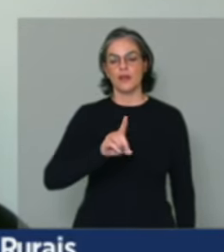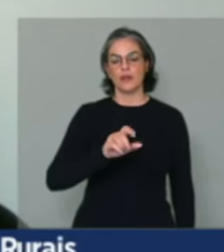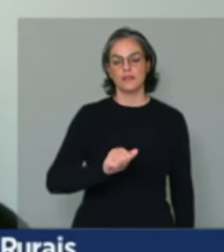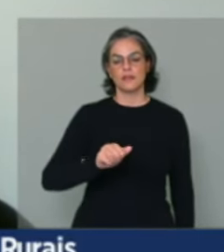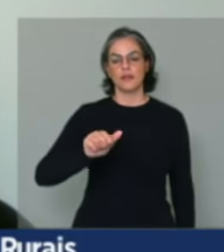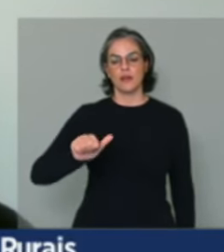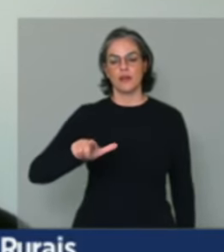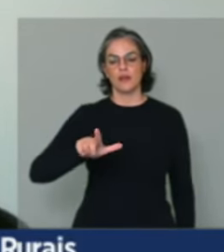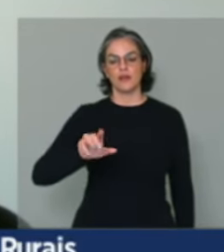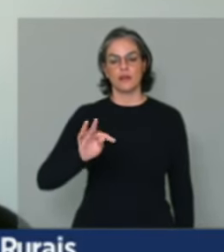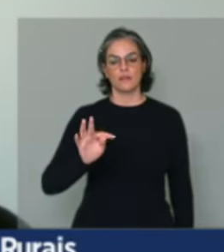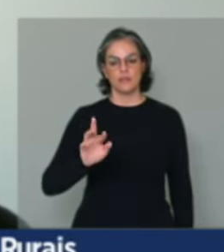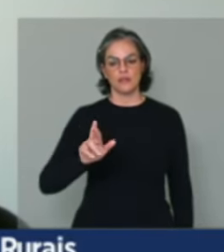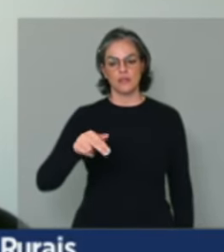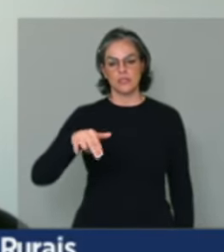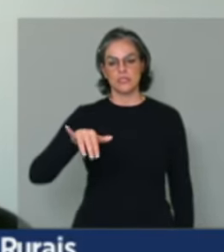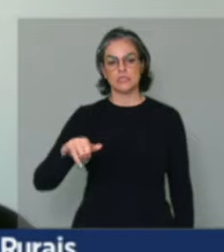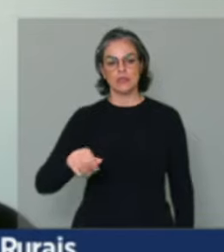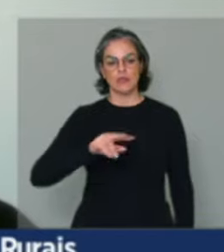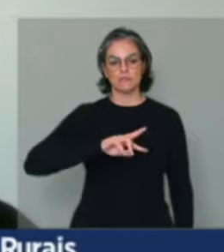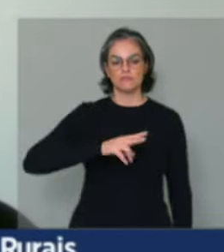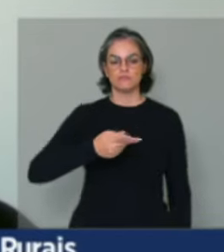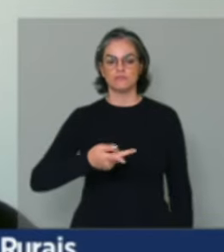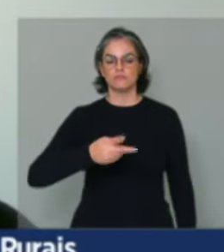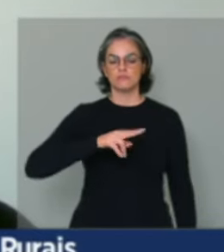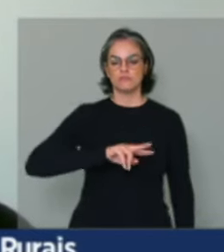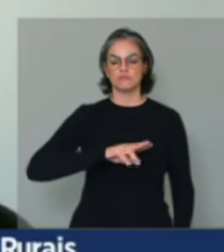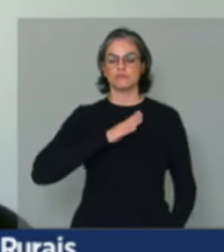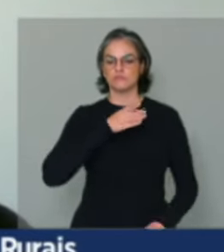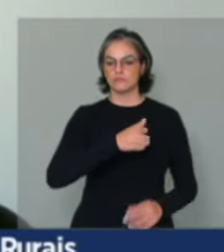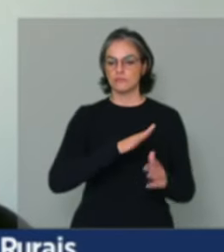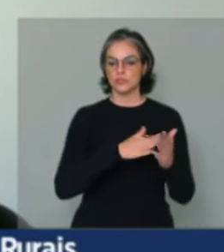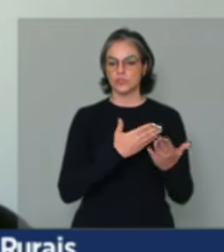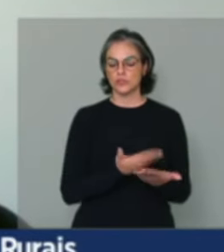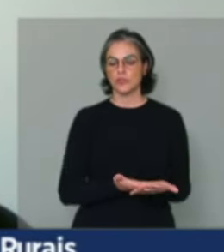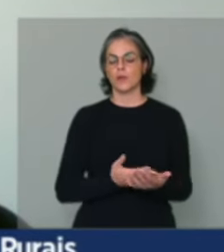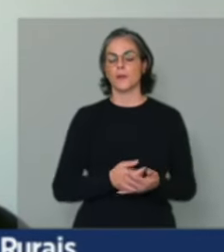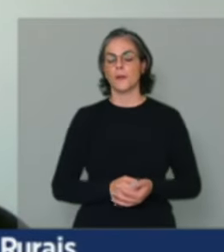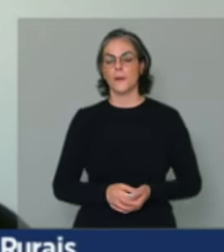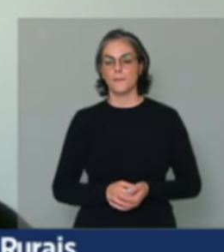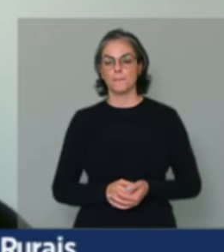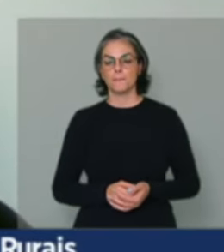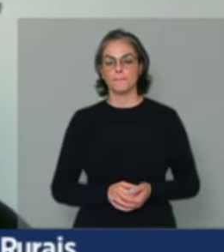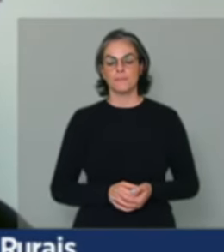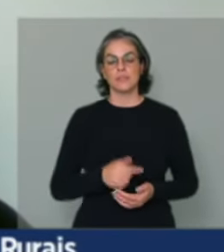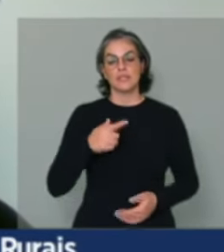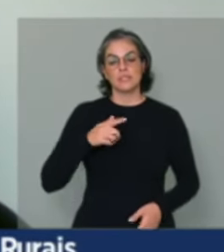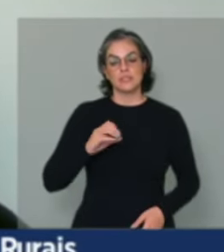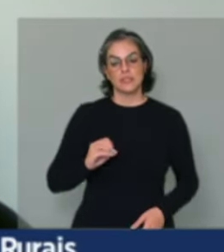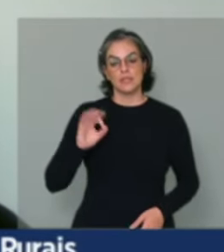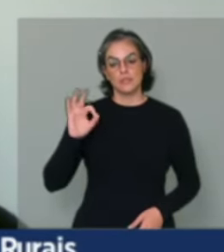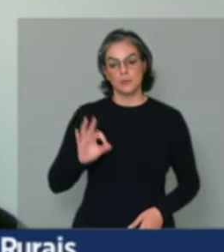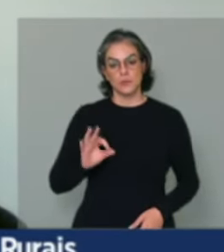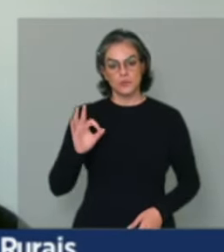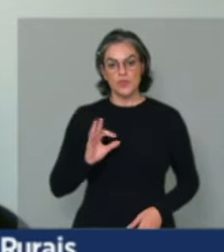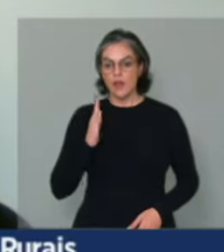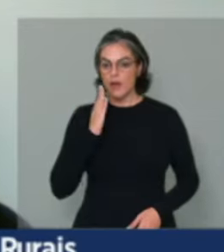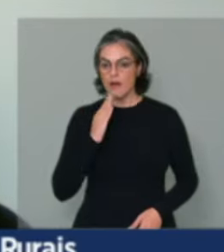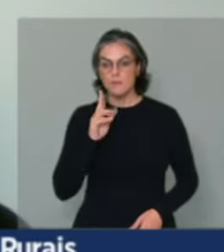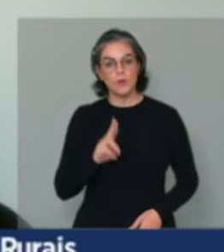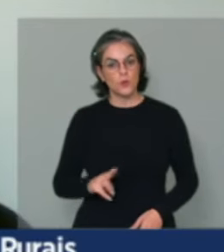qualidade. Então, se nós produzimos 70% dos alimentos que são consumidos internamente, esse potencial ele pode ser sim